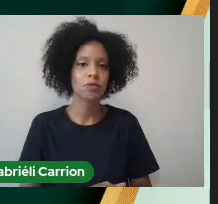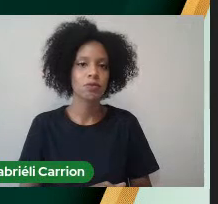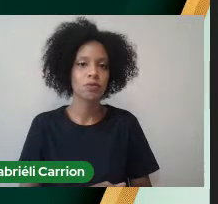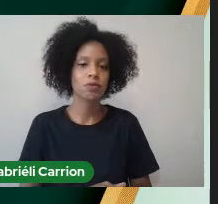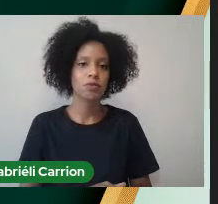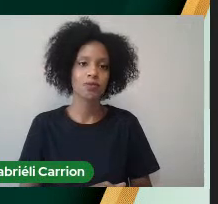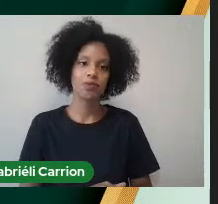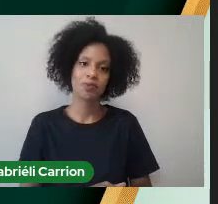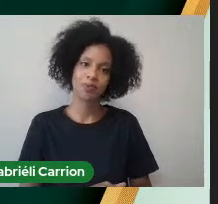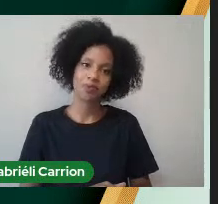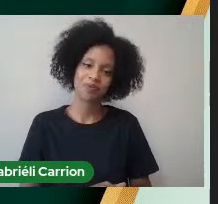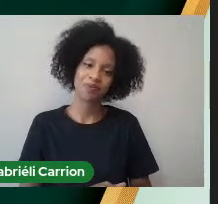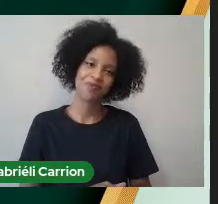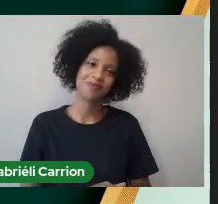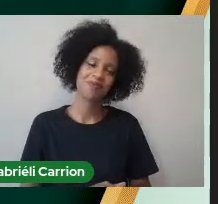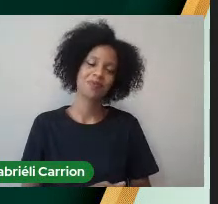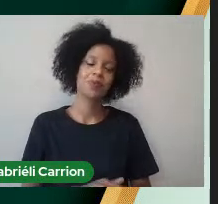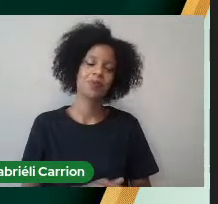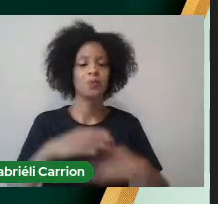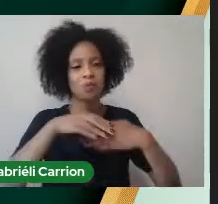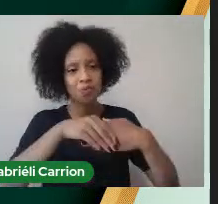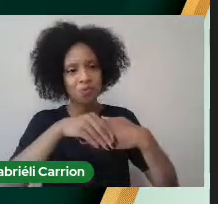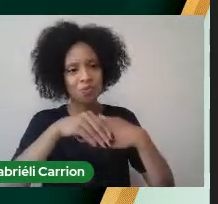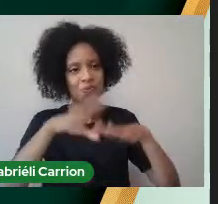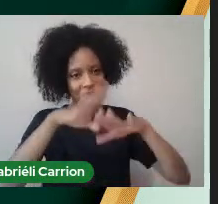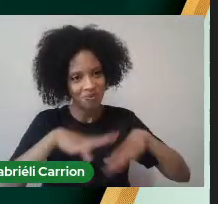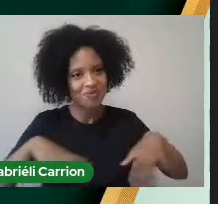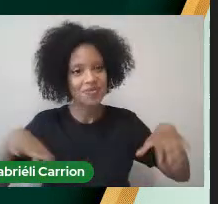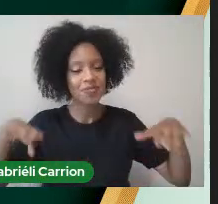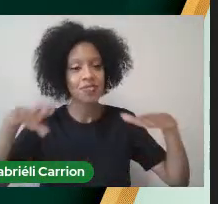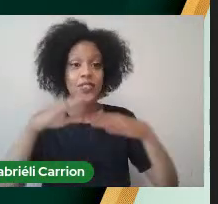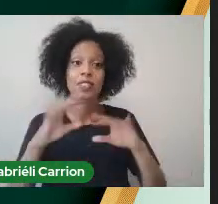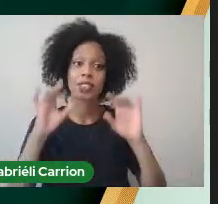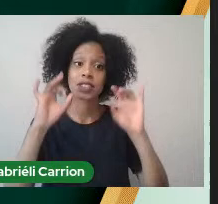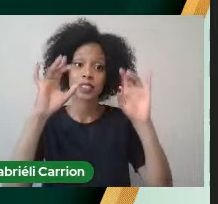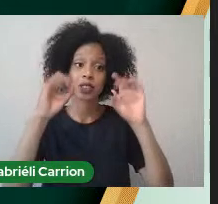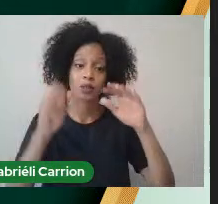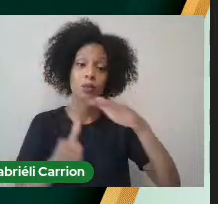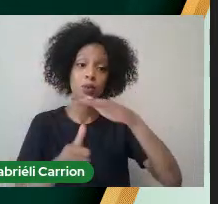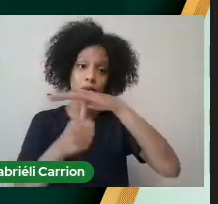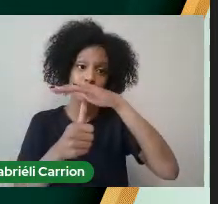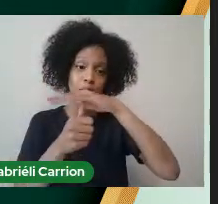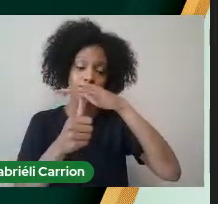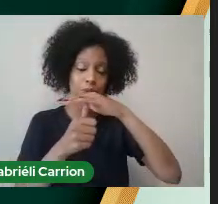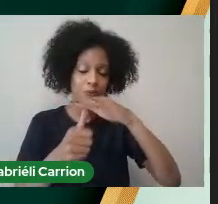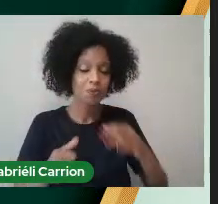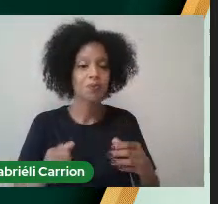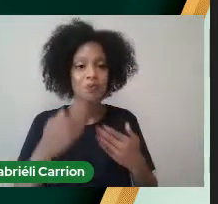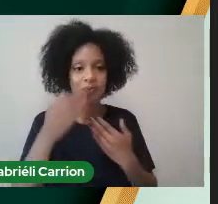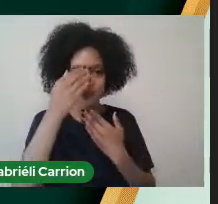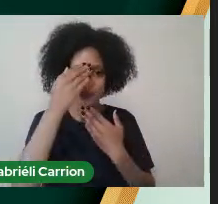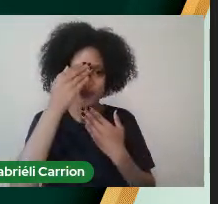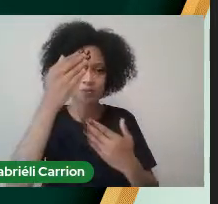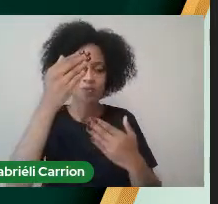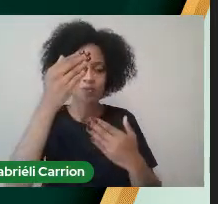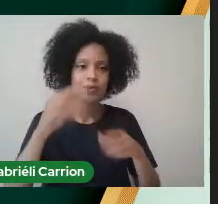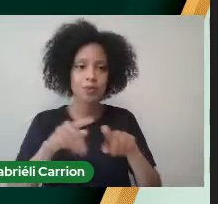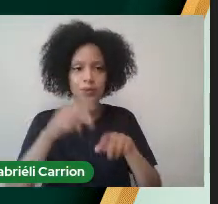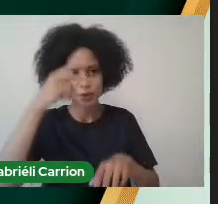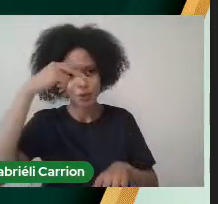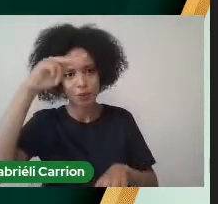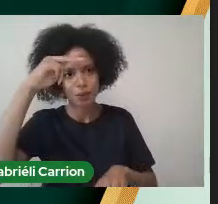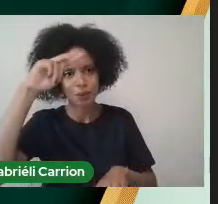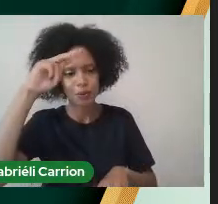Meus cumprimentos A todos aqui presentes Em especial Ao reitor A patronesse A Paraninfa Demais